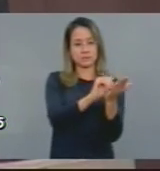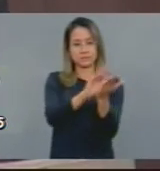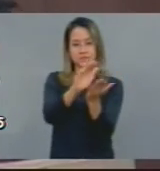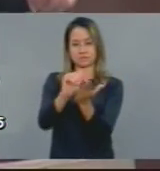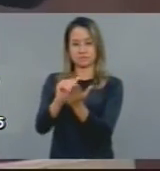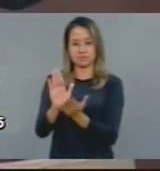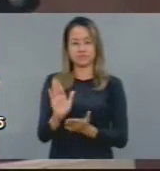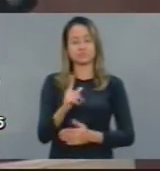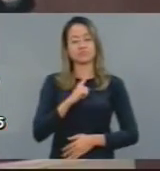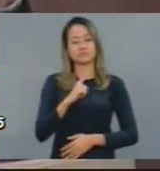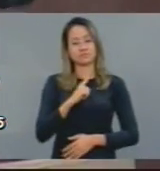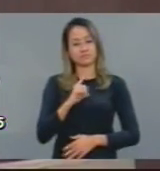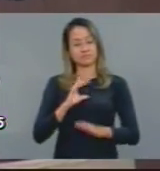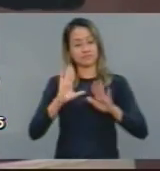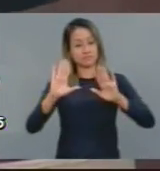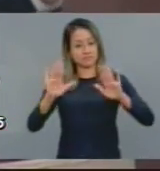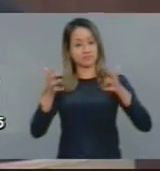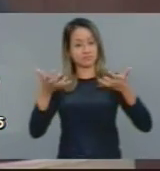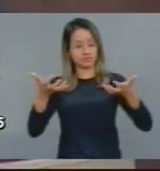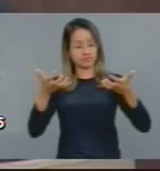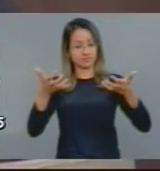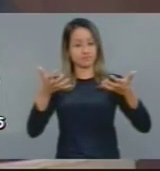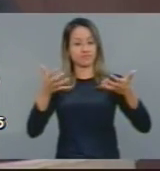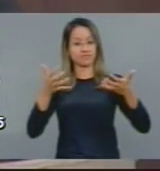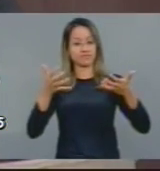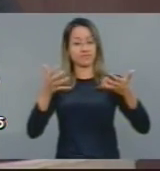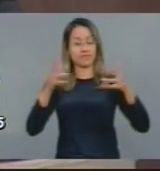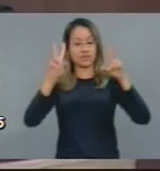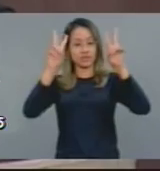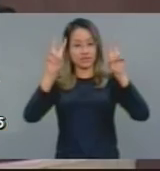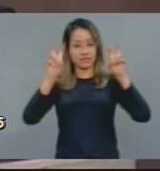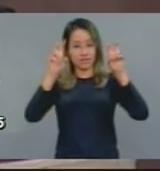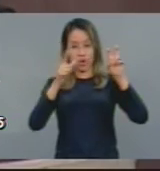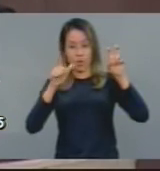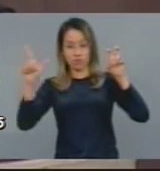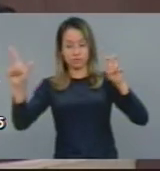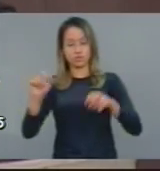Agora, queria falar de um outro reflexo do juro alto, deputados.